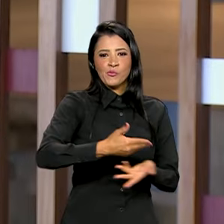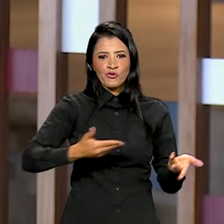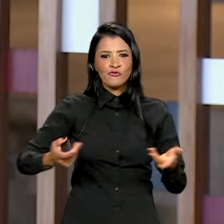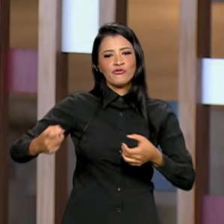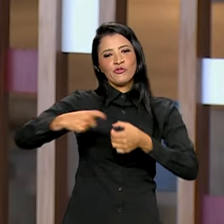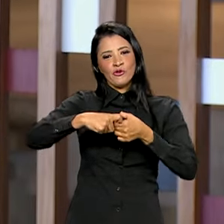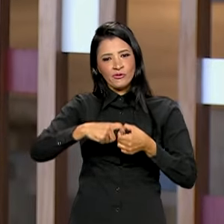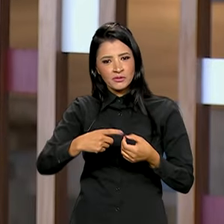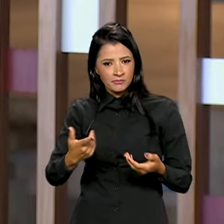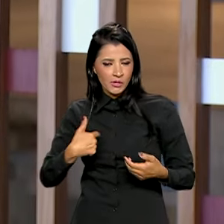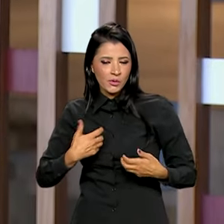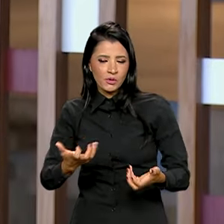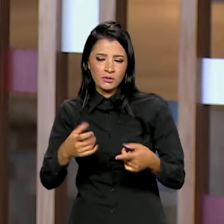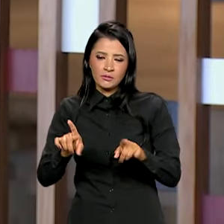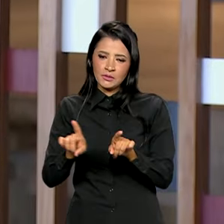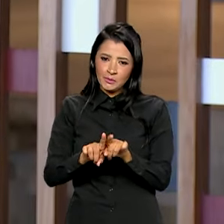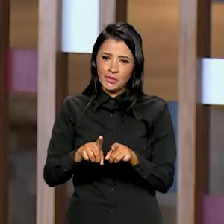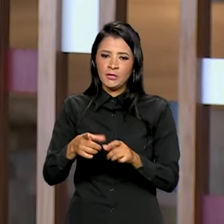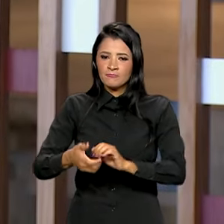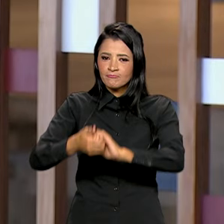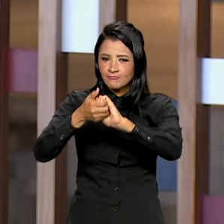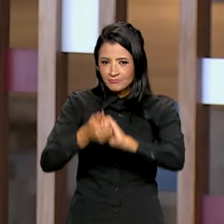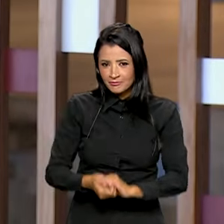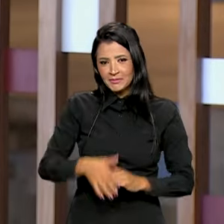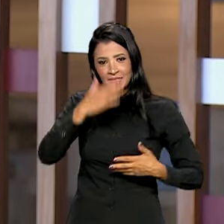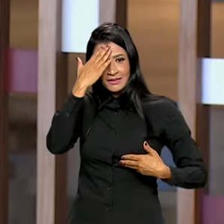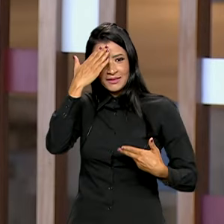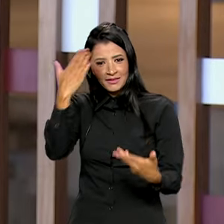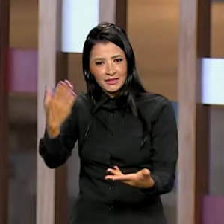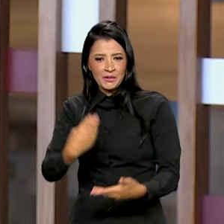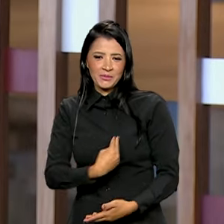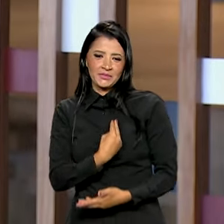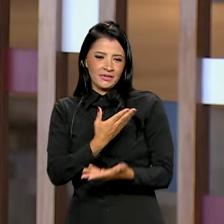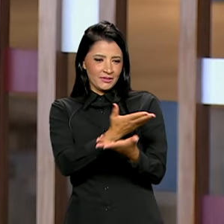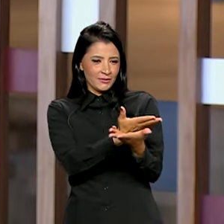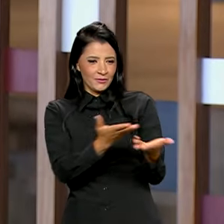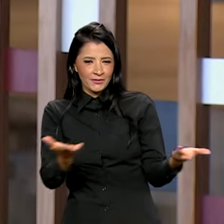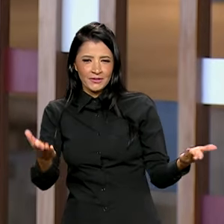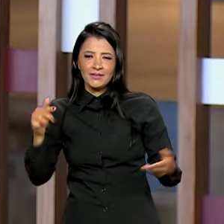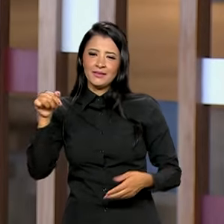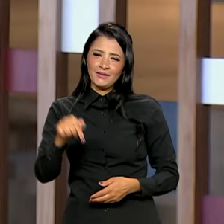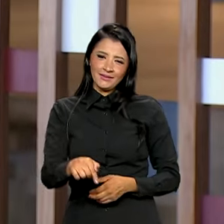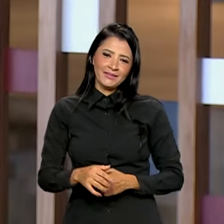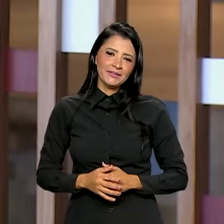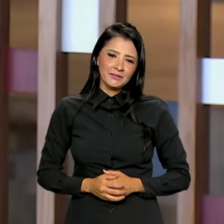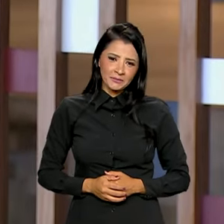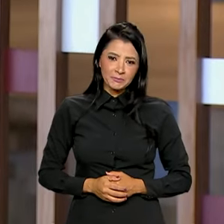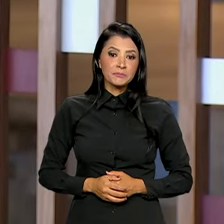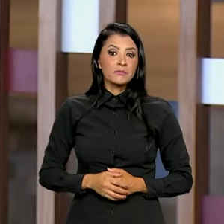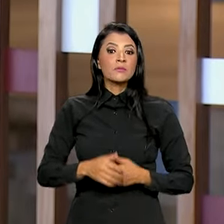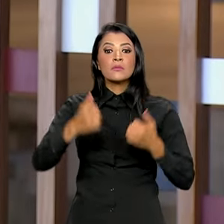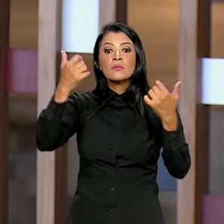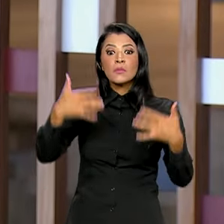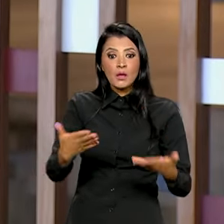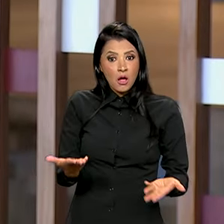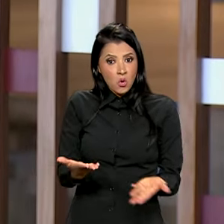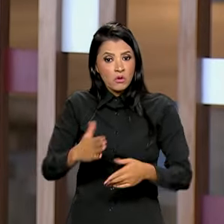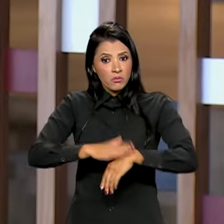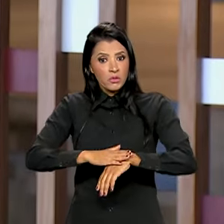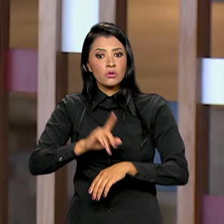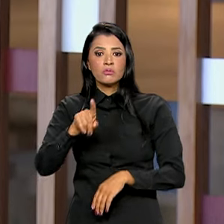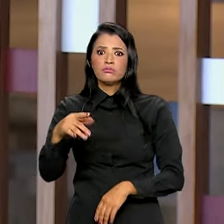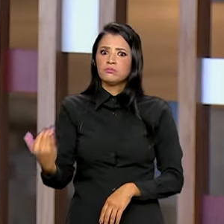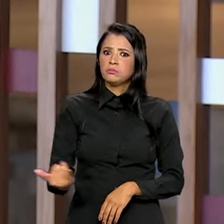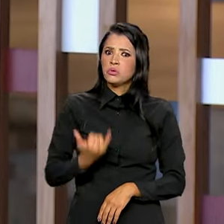agradecer a presença de vocês aqui e dizer que esse é um momento importante para